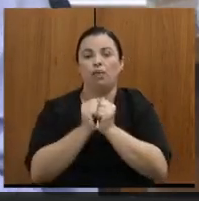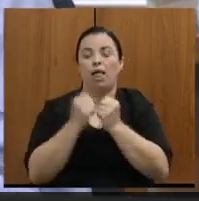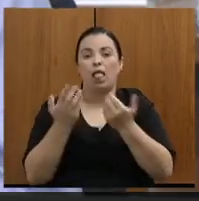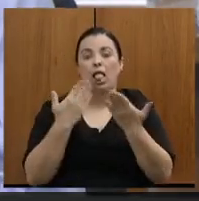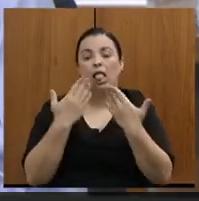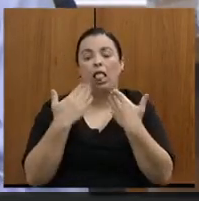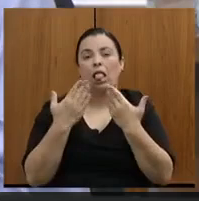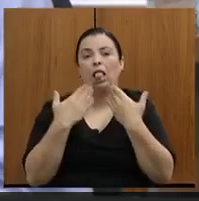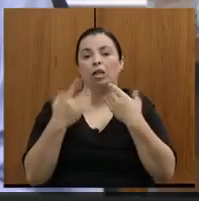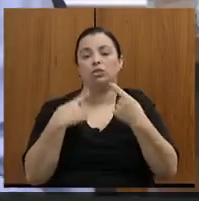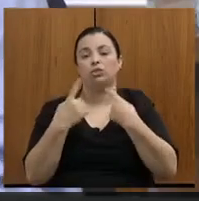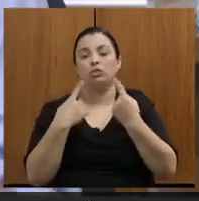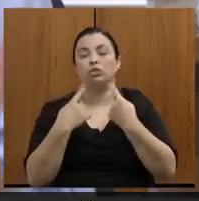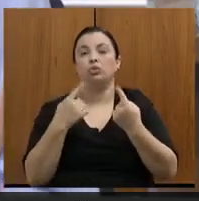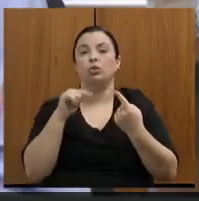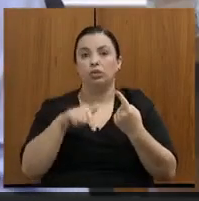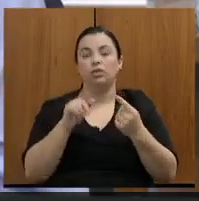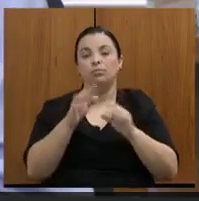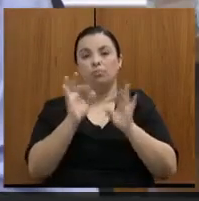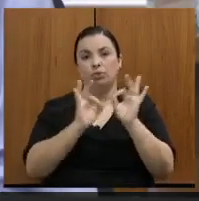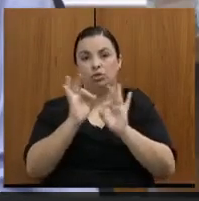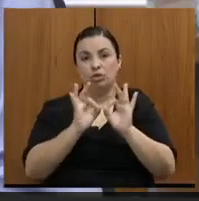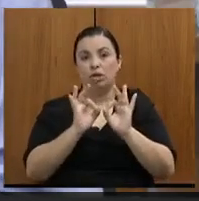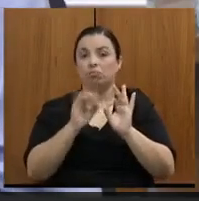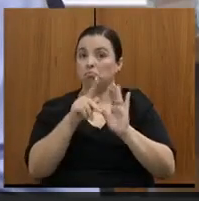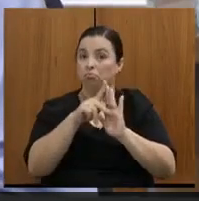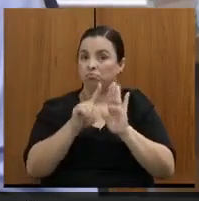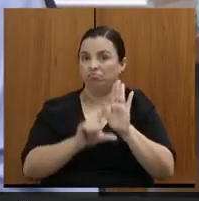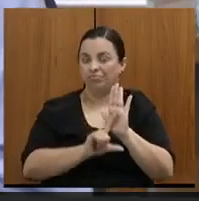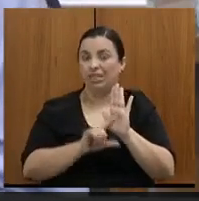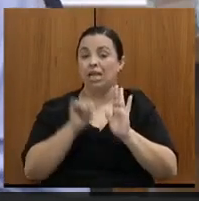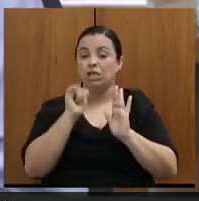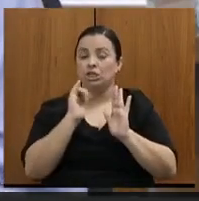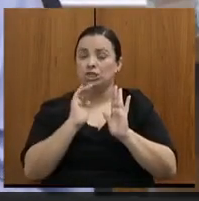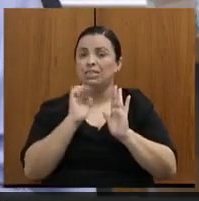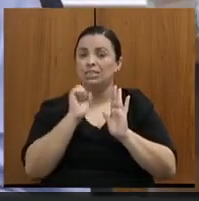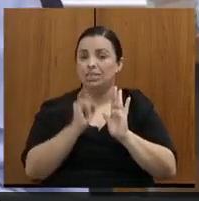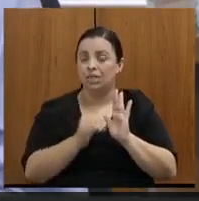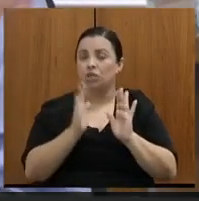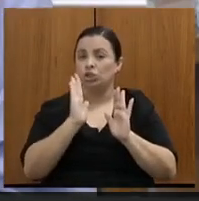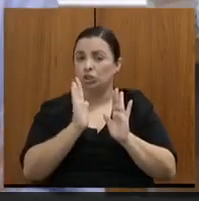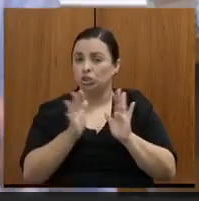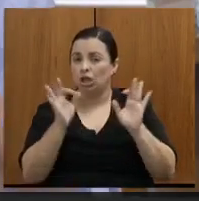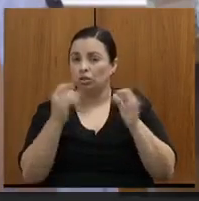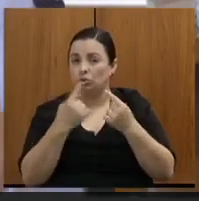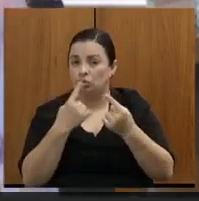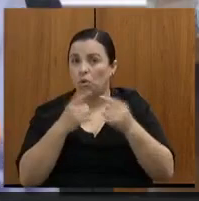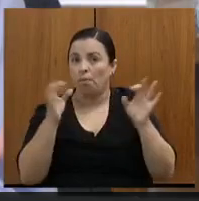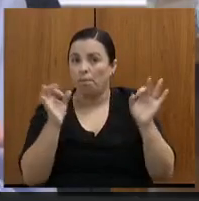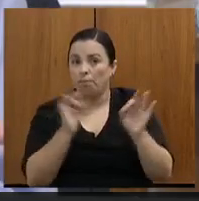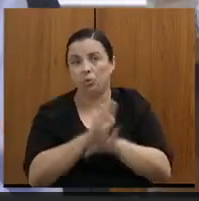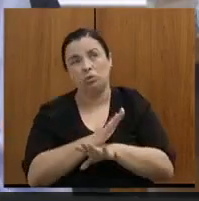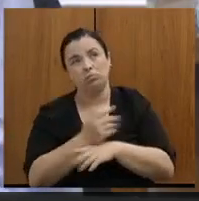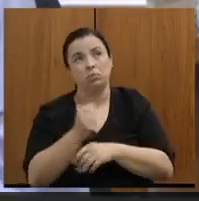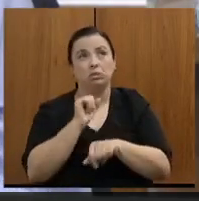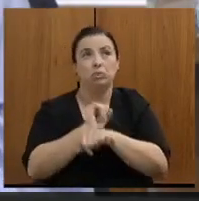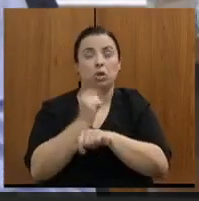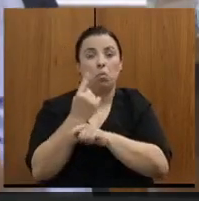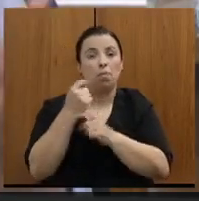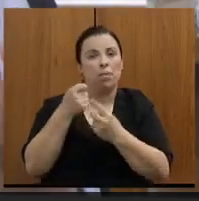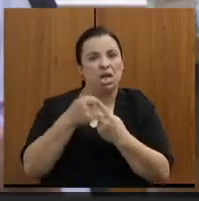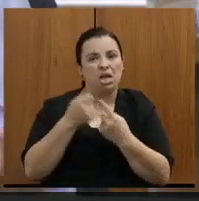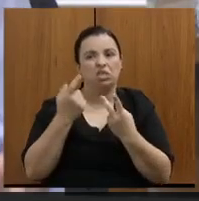é, tão logo esse projeto tenha se debatido, a gente tem a expectativa que, nos próximos meses, mês e meio, esse debate seja concluído,